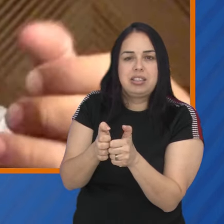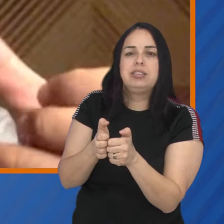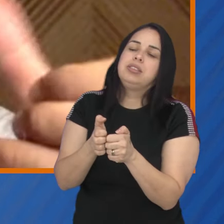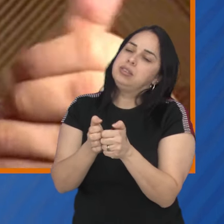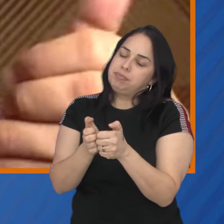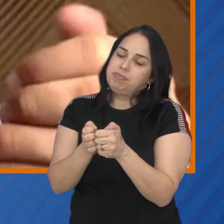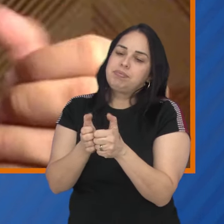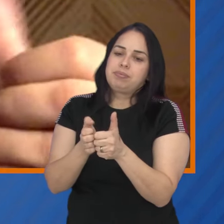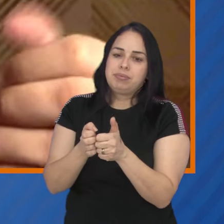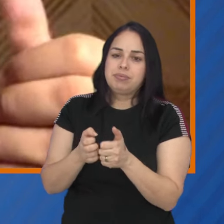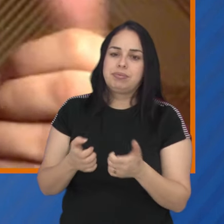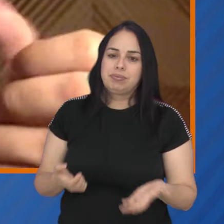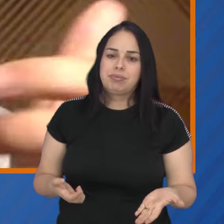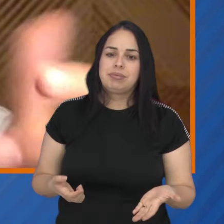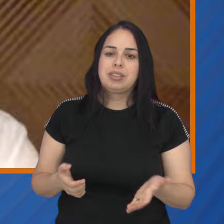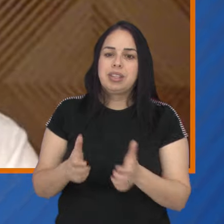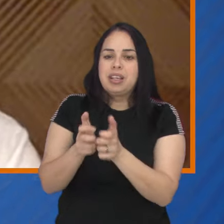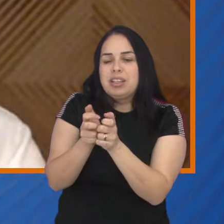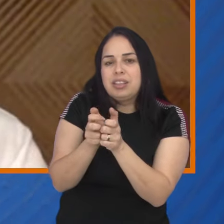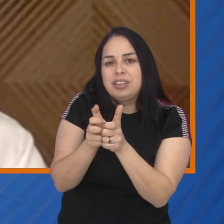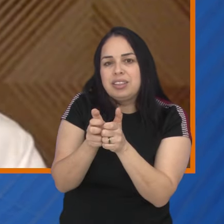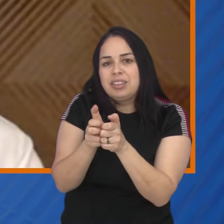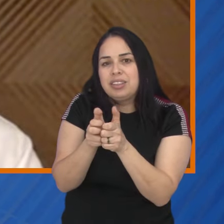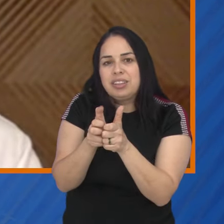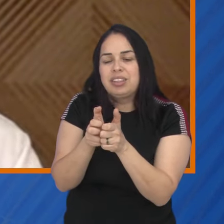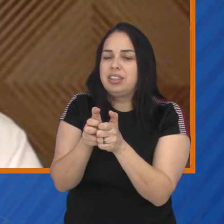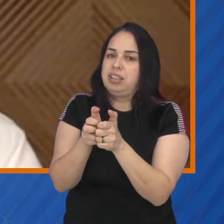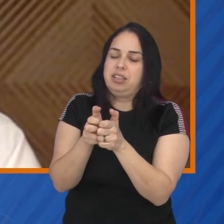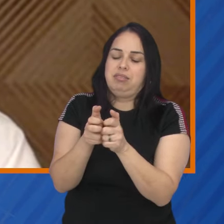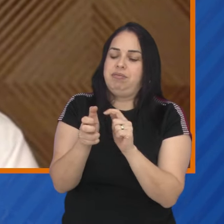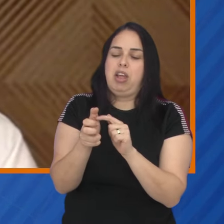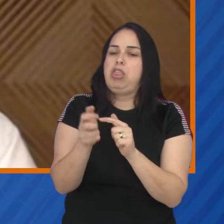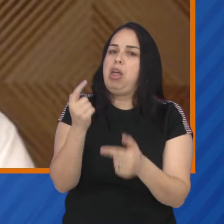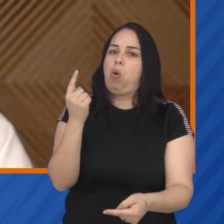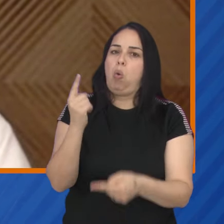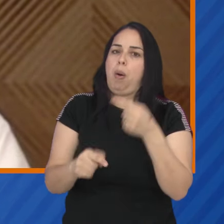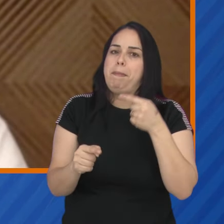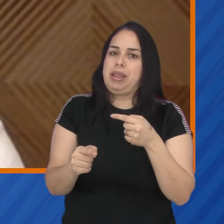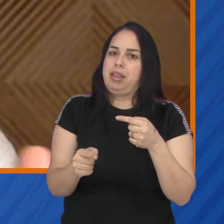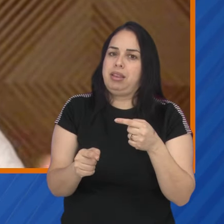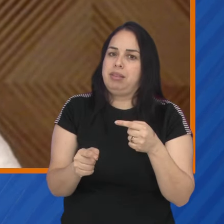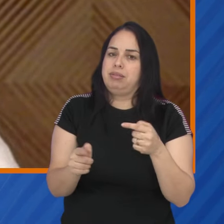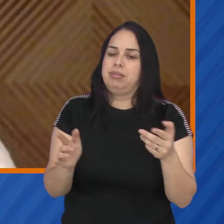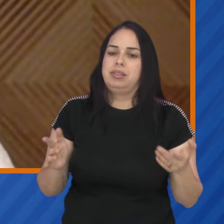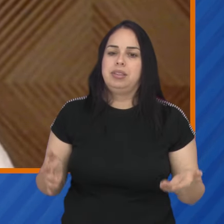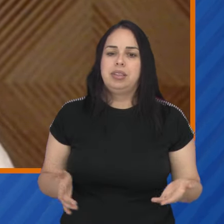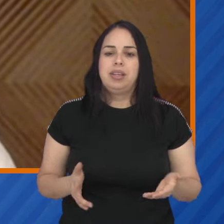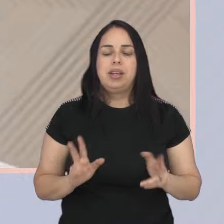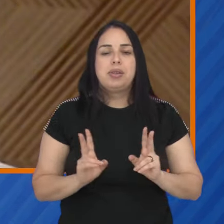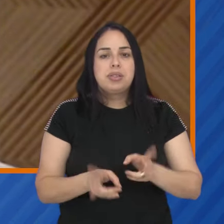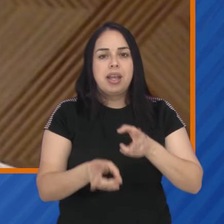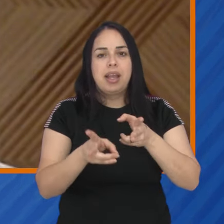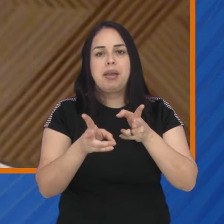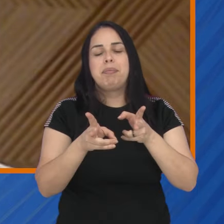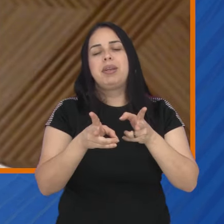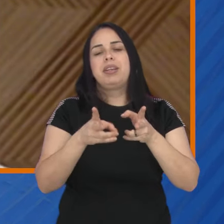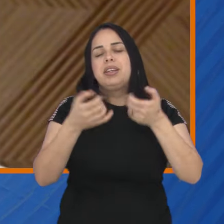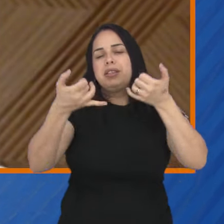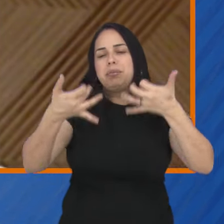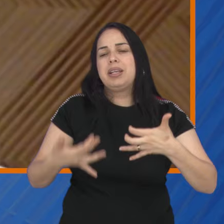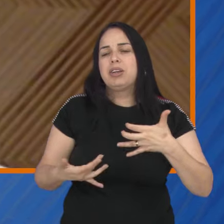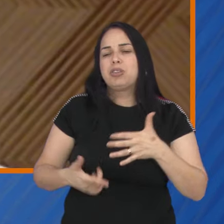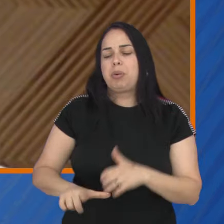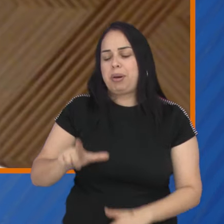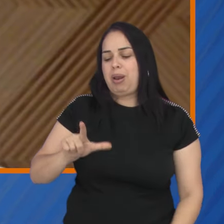fazendo a função do dedo, usando ele numa atitude que não é para que teoricamente o dedo foi feito. Toda vez que eu falo de